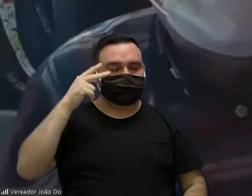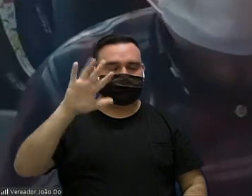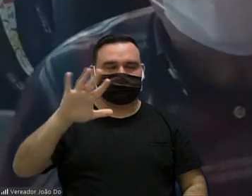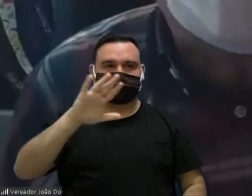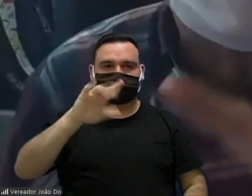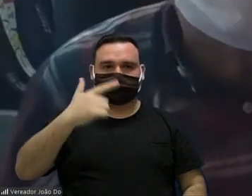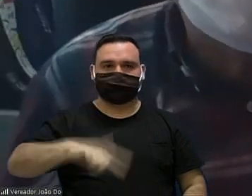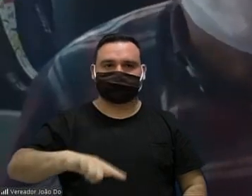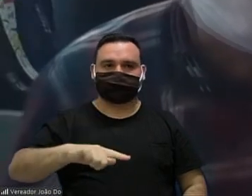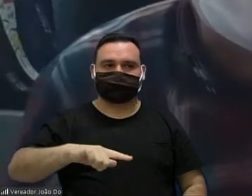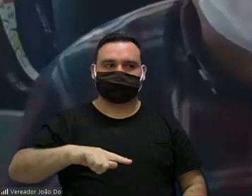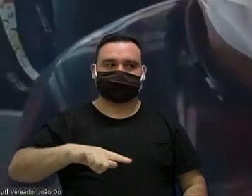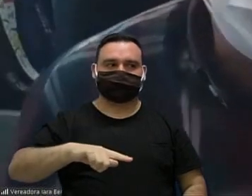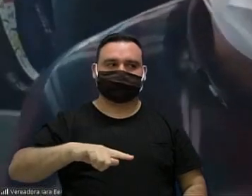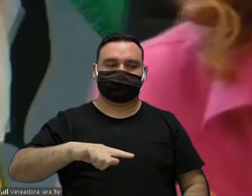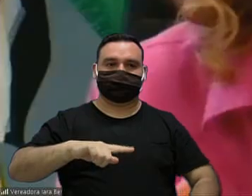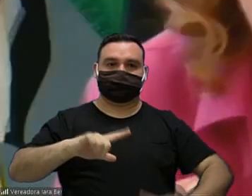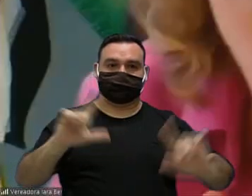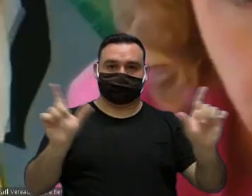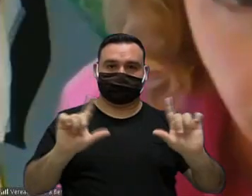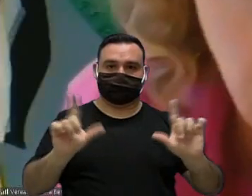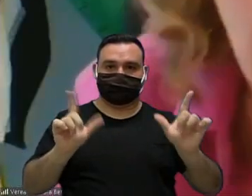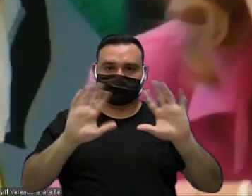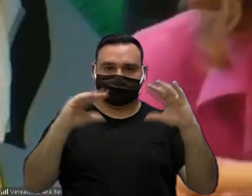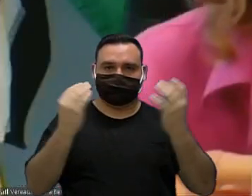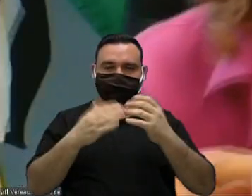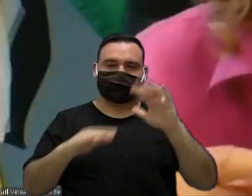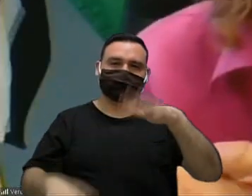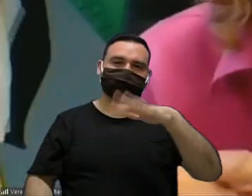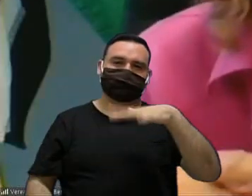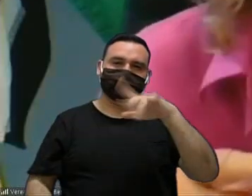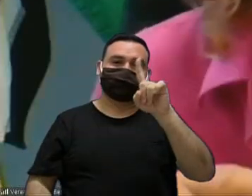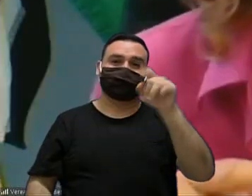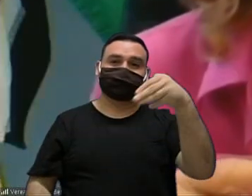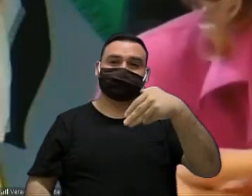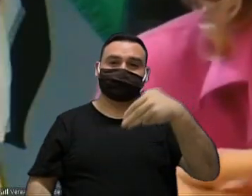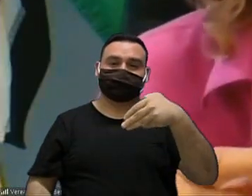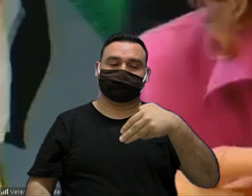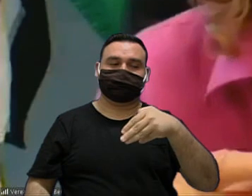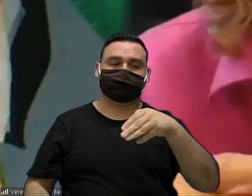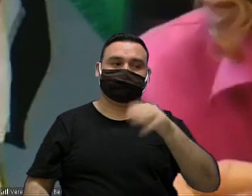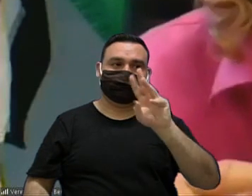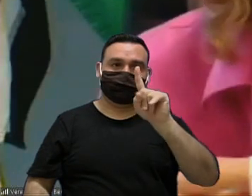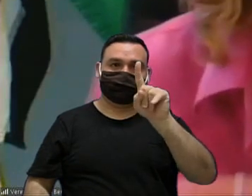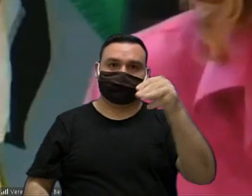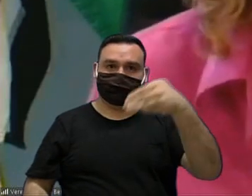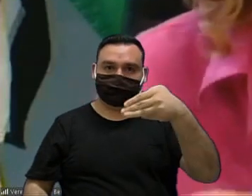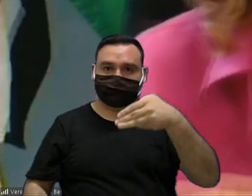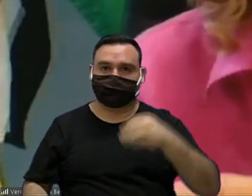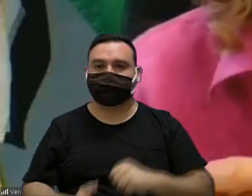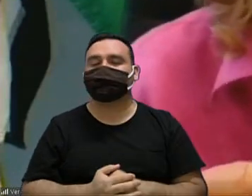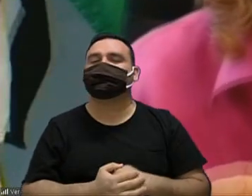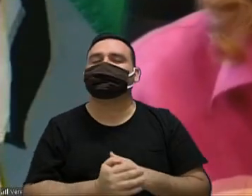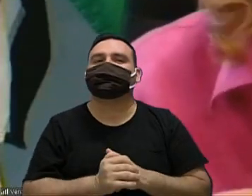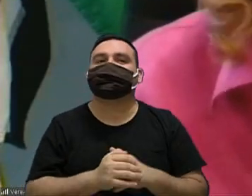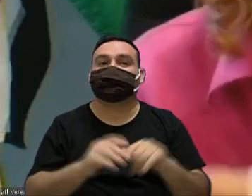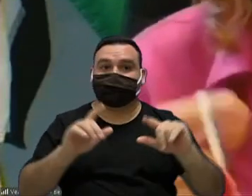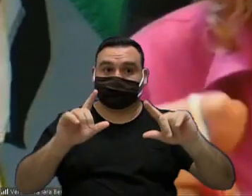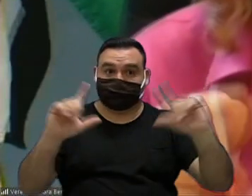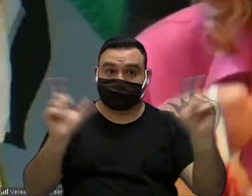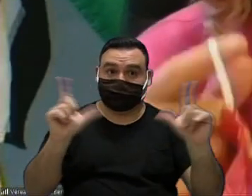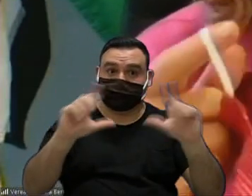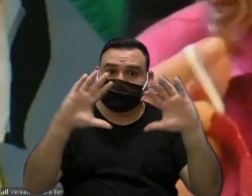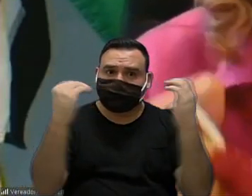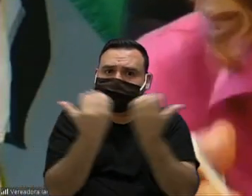coisa é que o senhor está na TV Câmara? não, Donizete, um minuto um minuto, Donizete o senhor está na TV